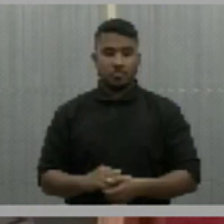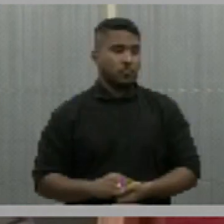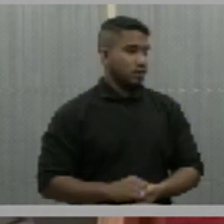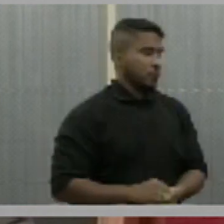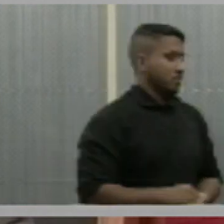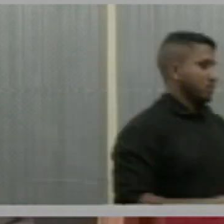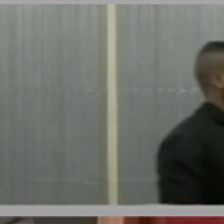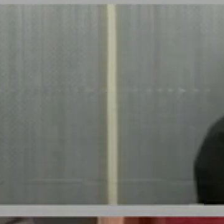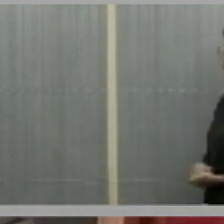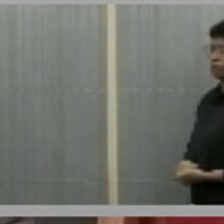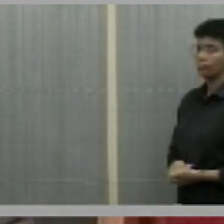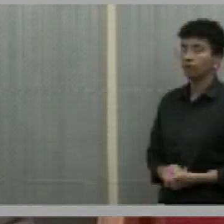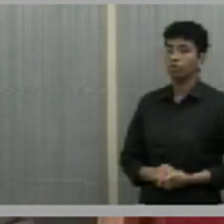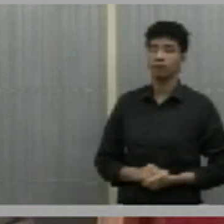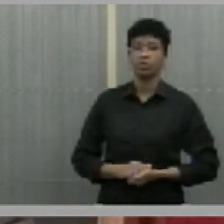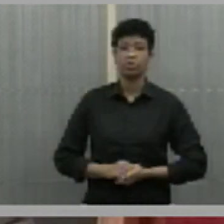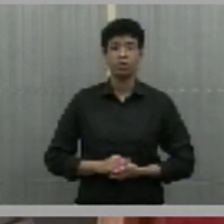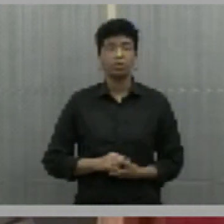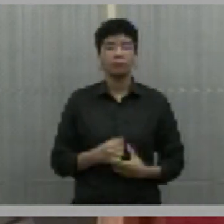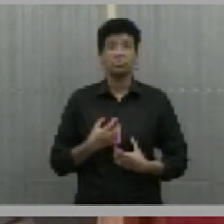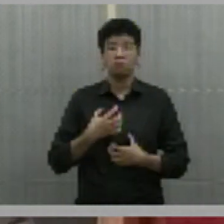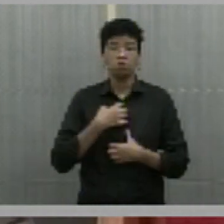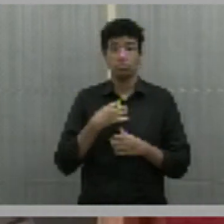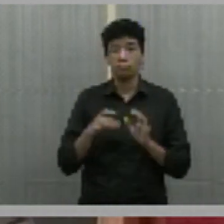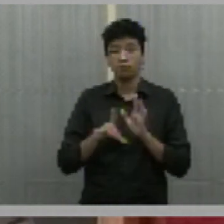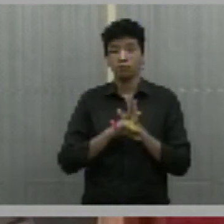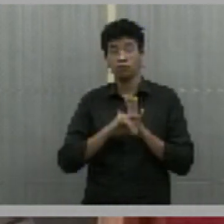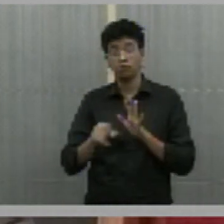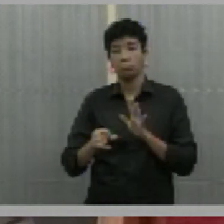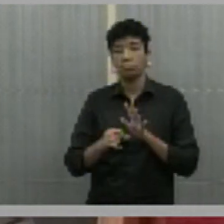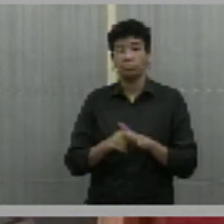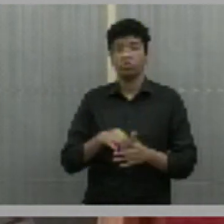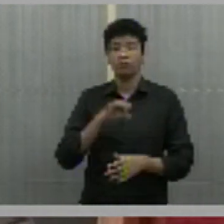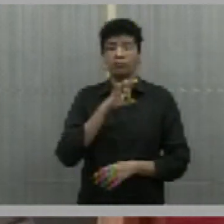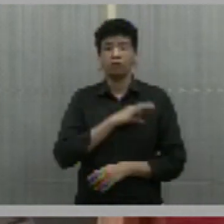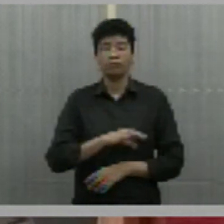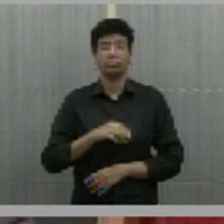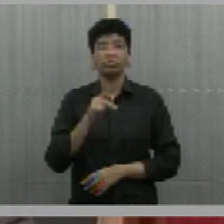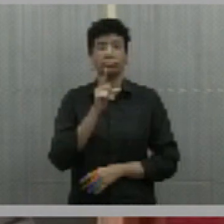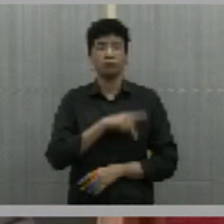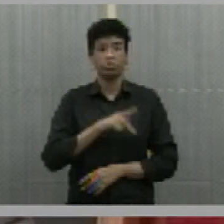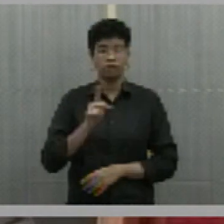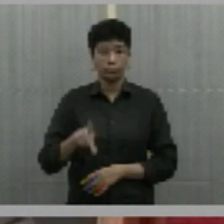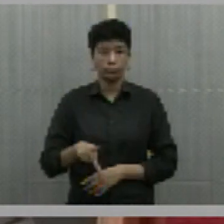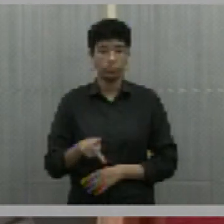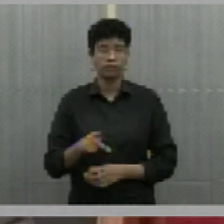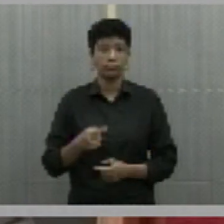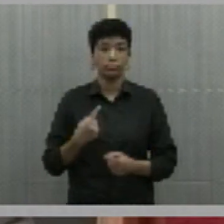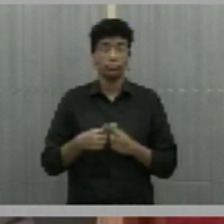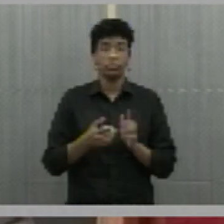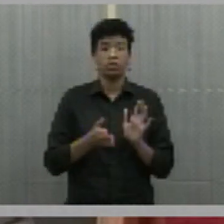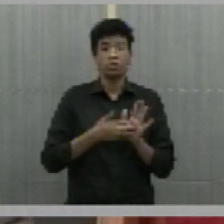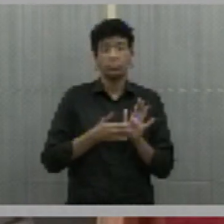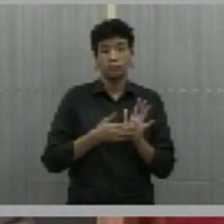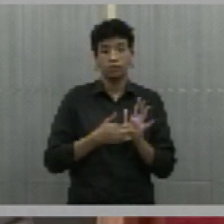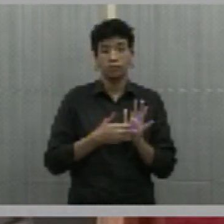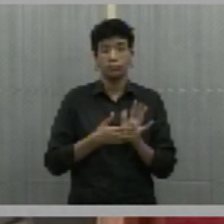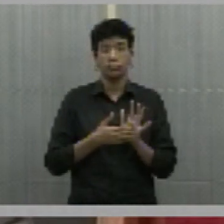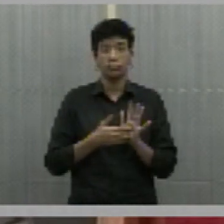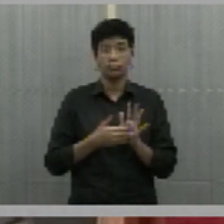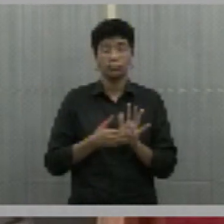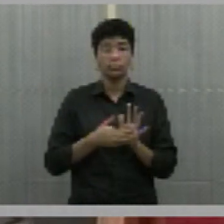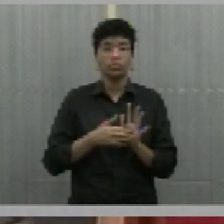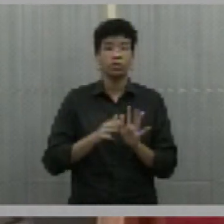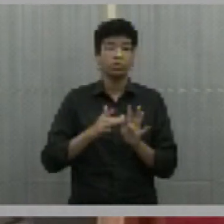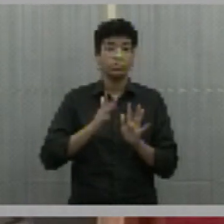sentido da lei do piso salarial para os professores da lei do reajuste, porque a proposta do governo está